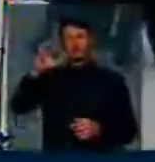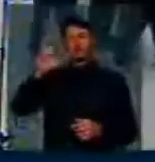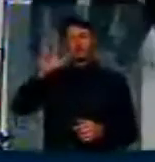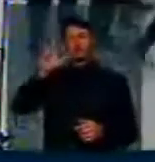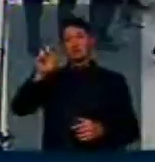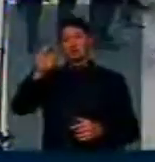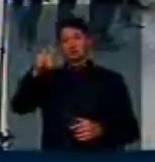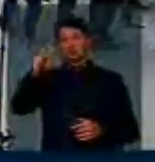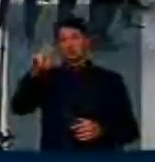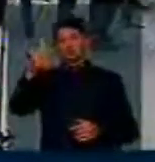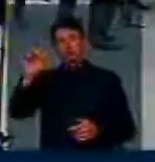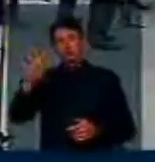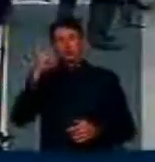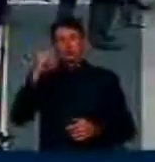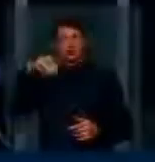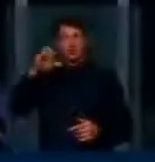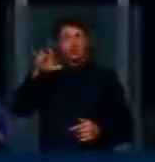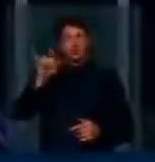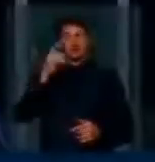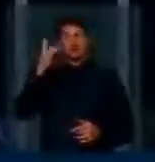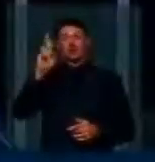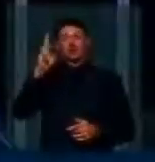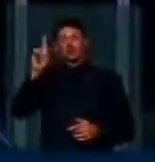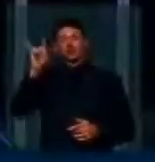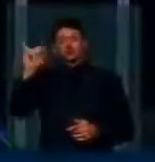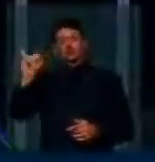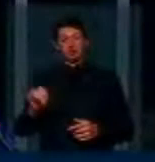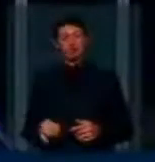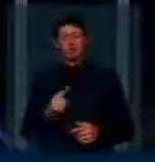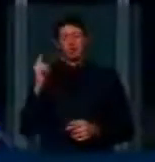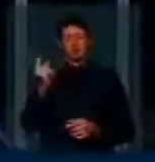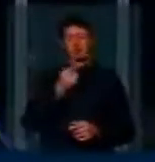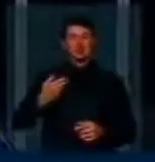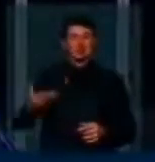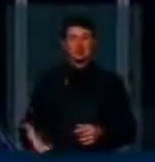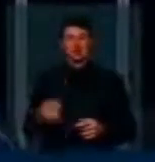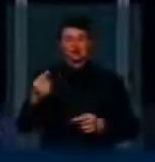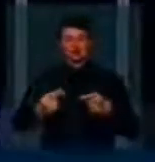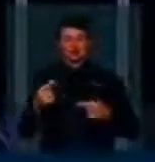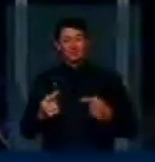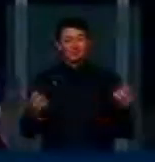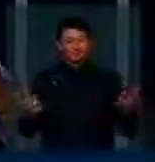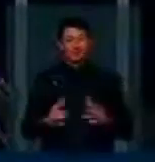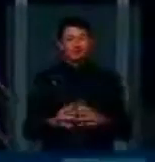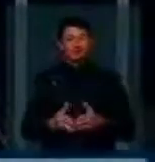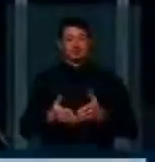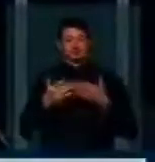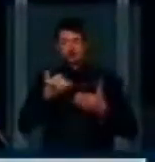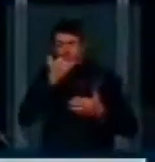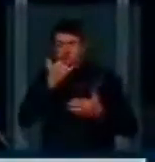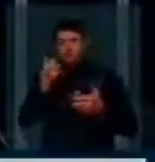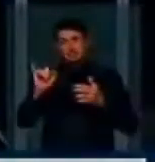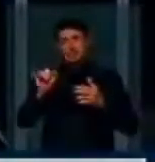Colnago, deputado Vanderlei Macris, deputado Arolde de Oliveira, todos aqui presentes no debate. e peço desculpas se